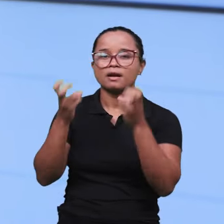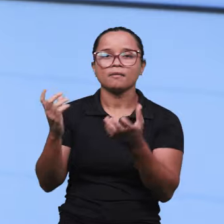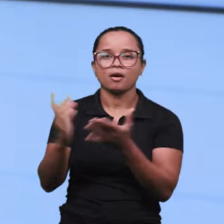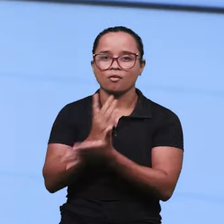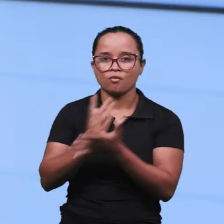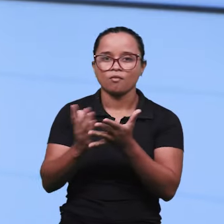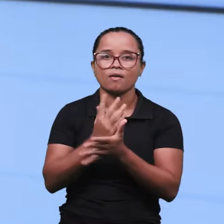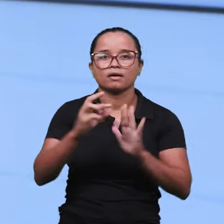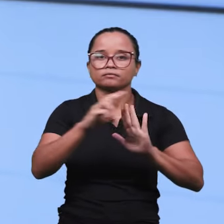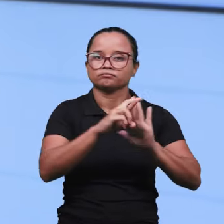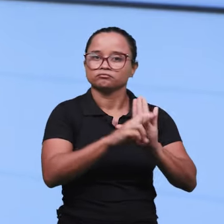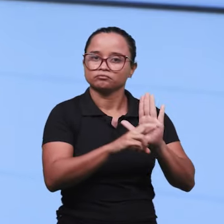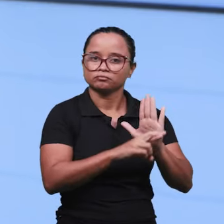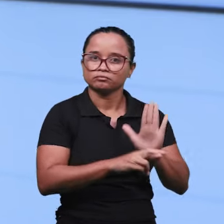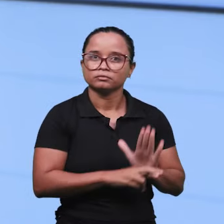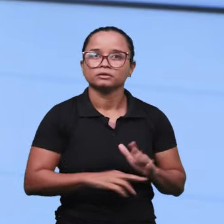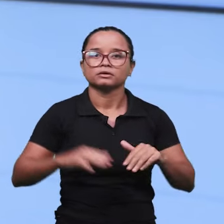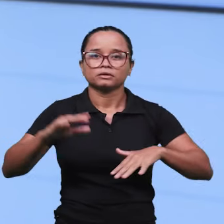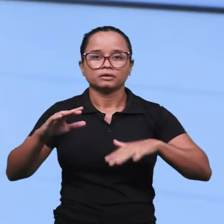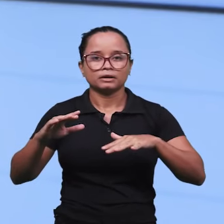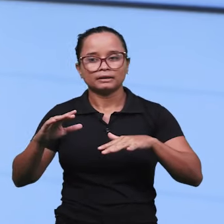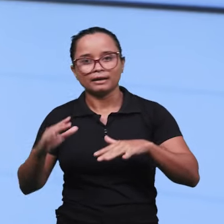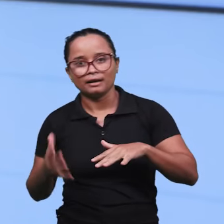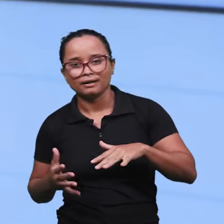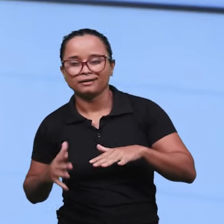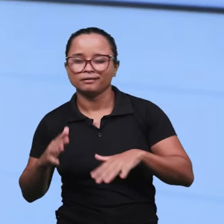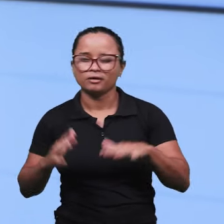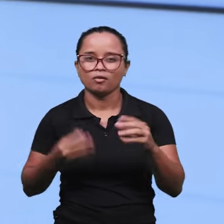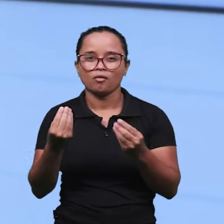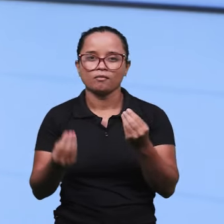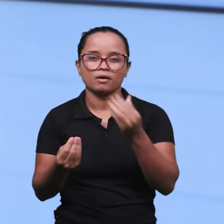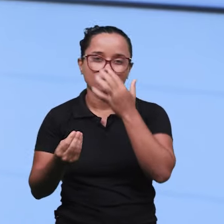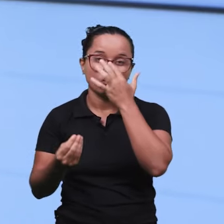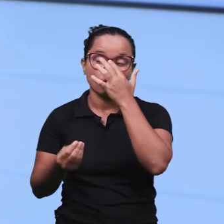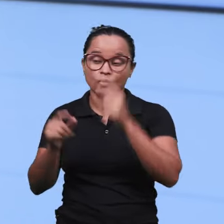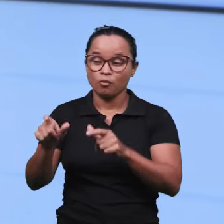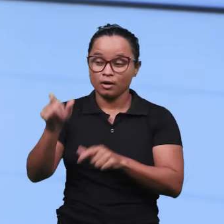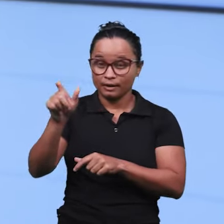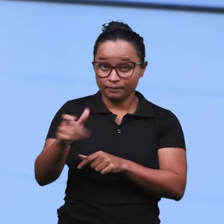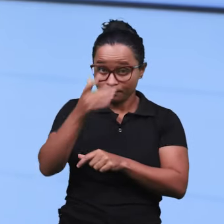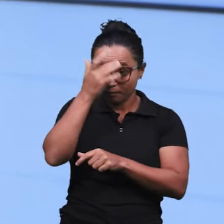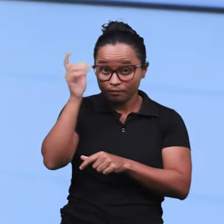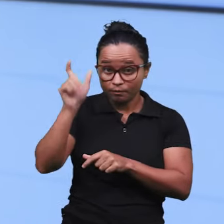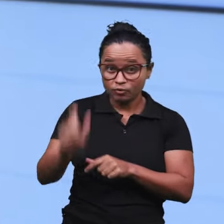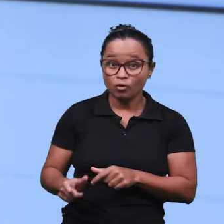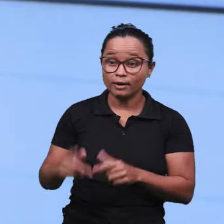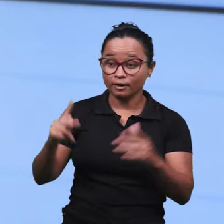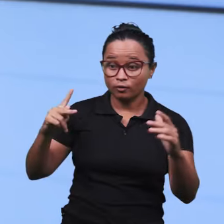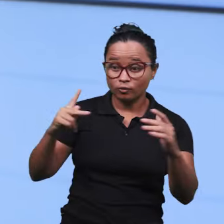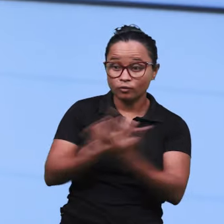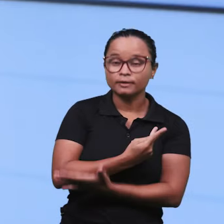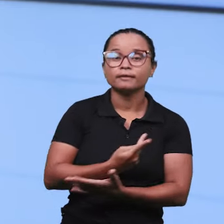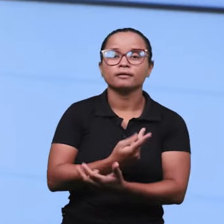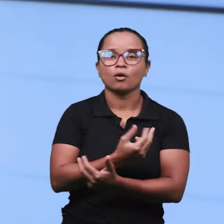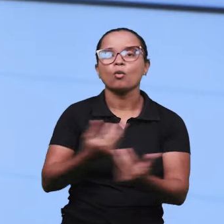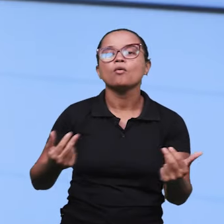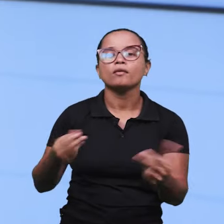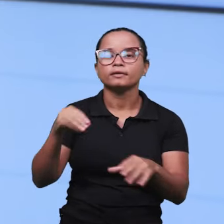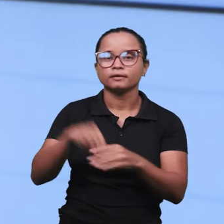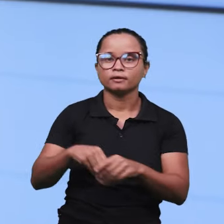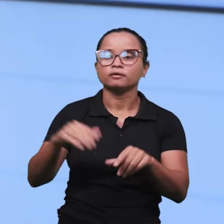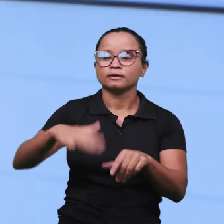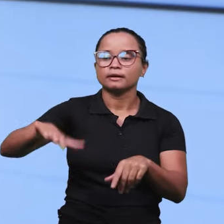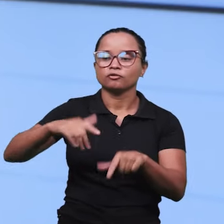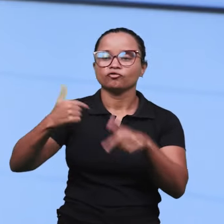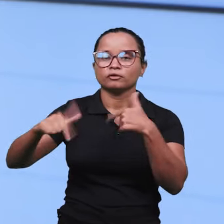regras, né, talvez burocráticas ou não, como lidar com o empregado que se acidenta. Então, o que